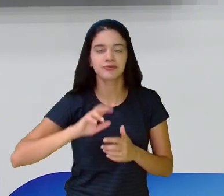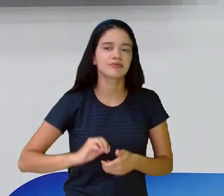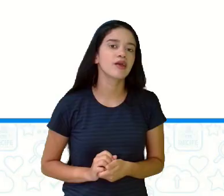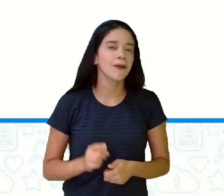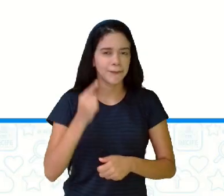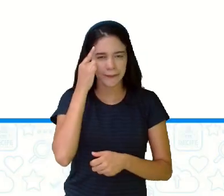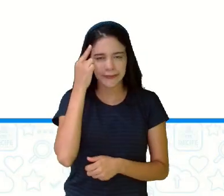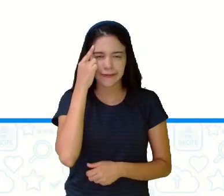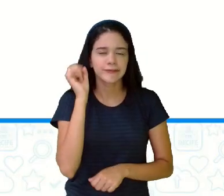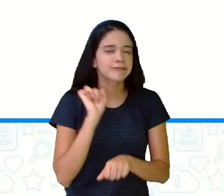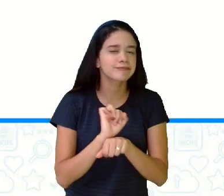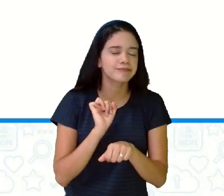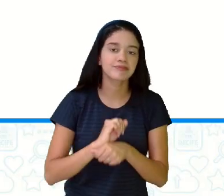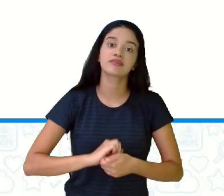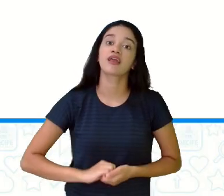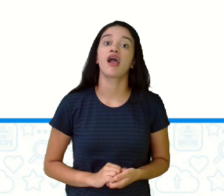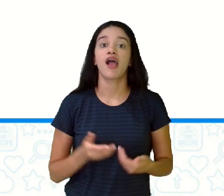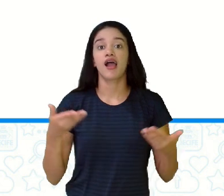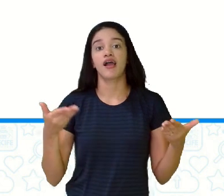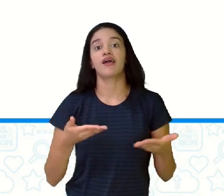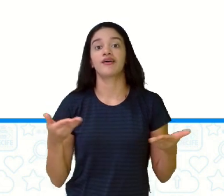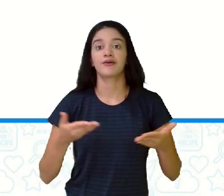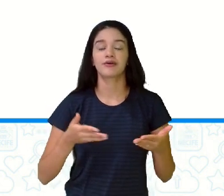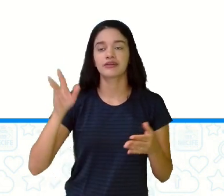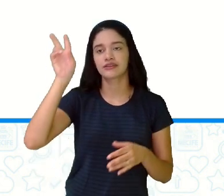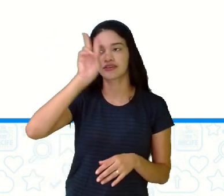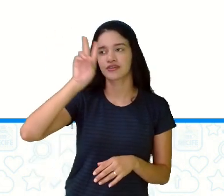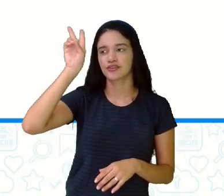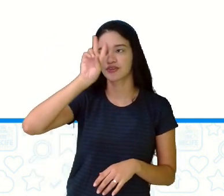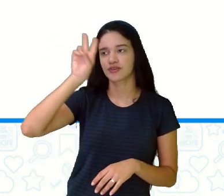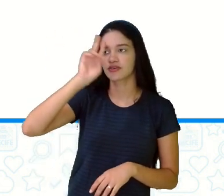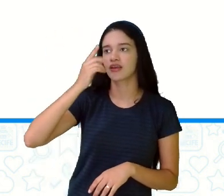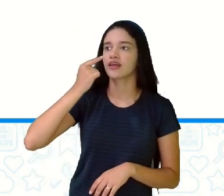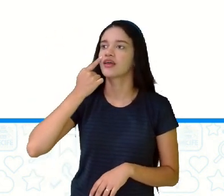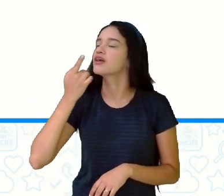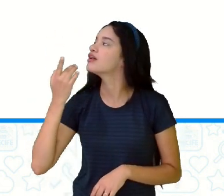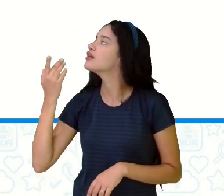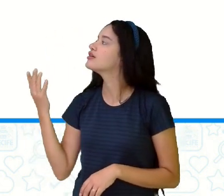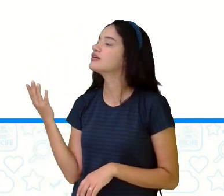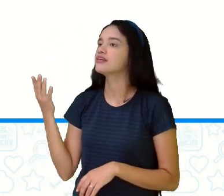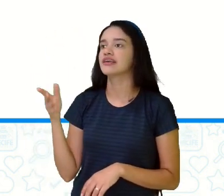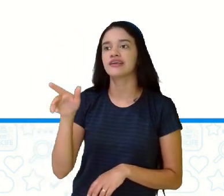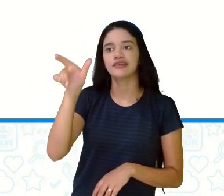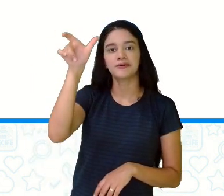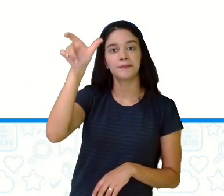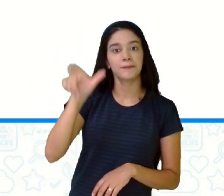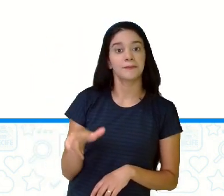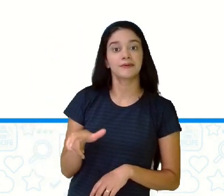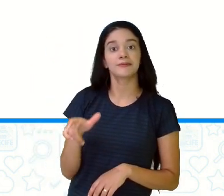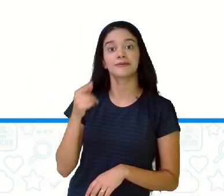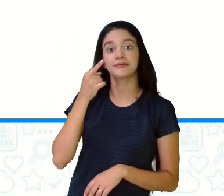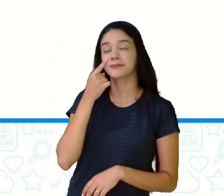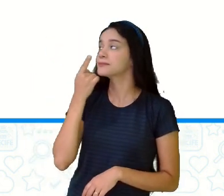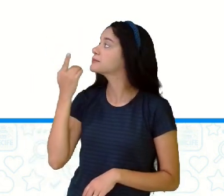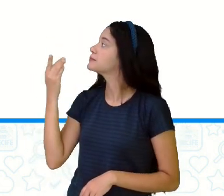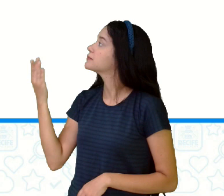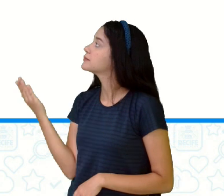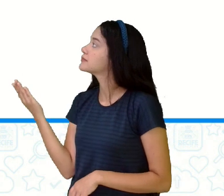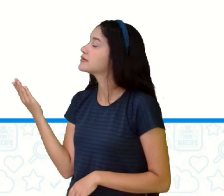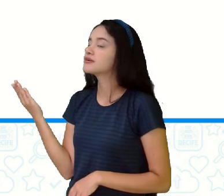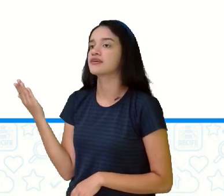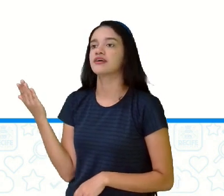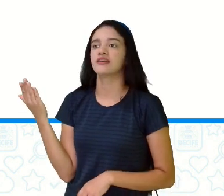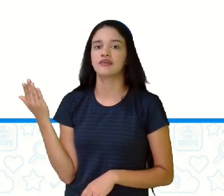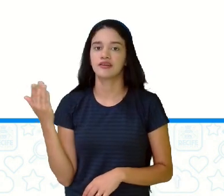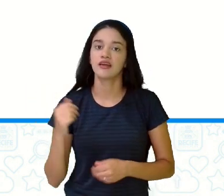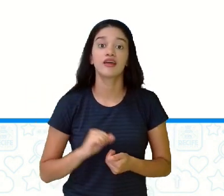Pensa aí. E que história é esse personagem pertence aí? Esse personagem aí,